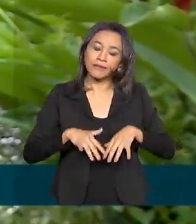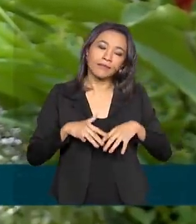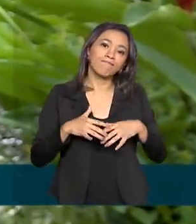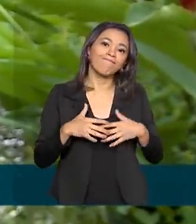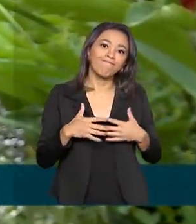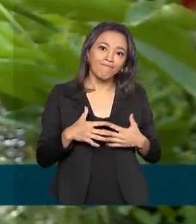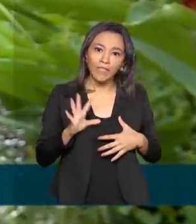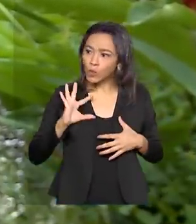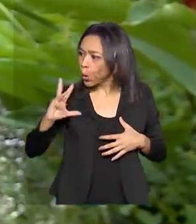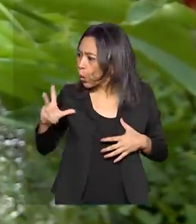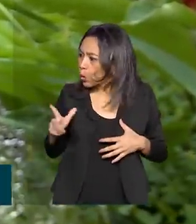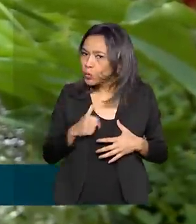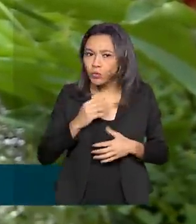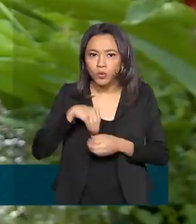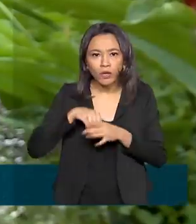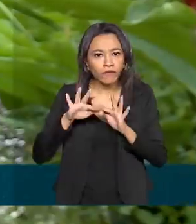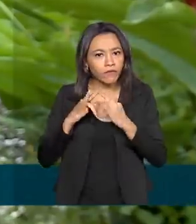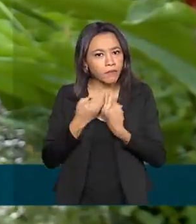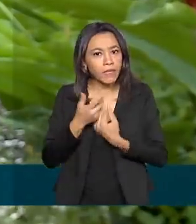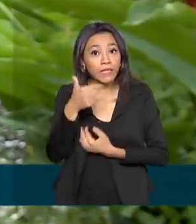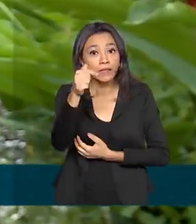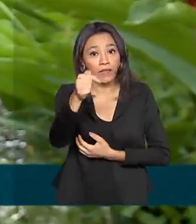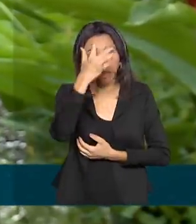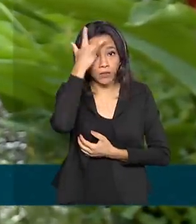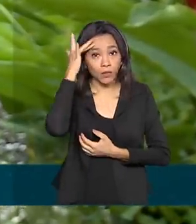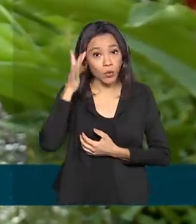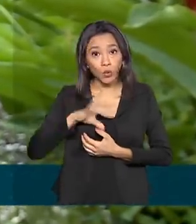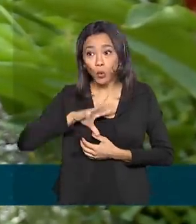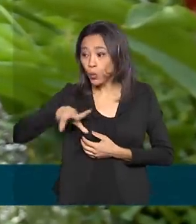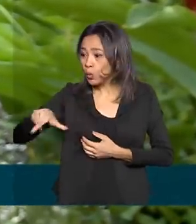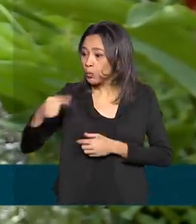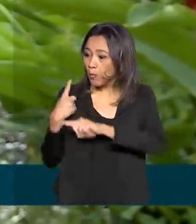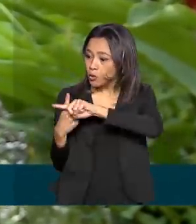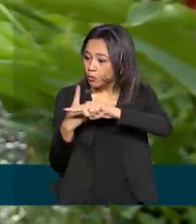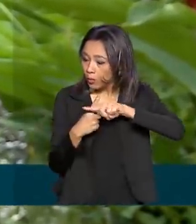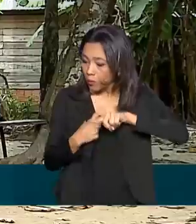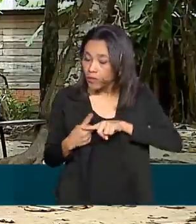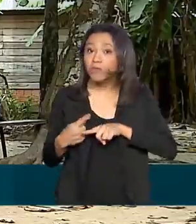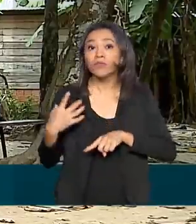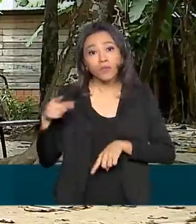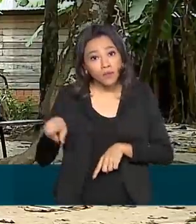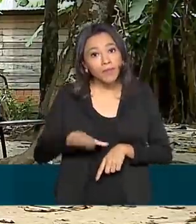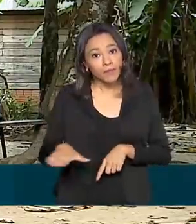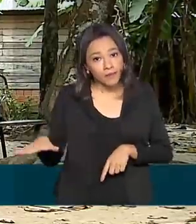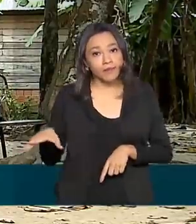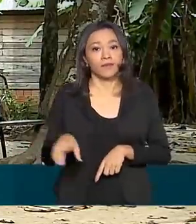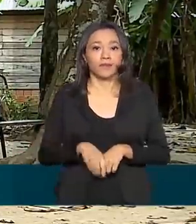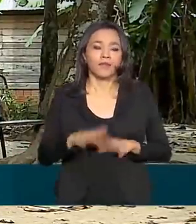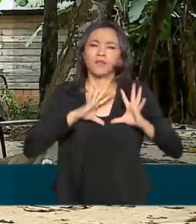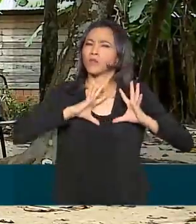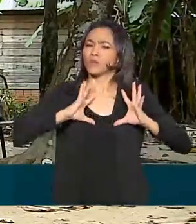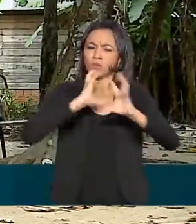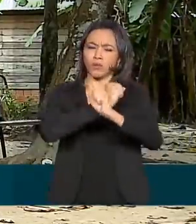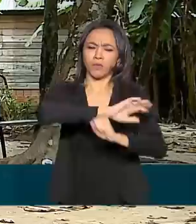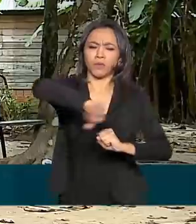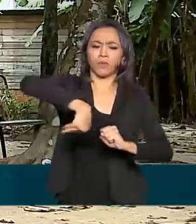todo mundo lá de casa. São sete pessoas, todo mundo positivou, inclusive as duas crianças. Ao todo, no Brasil,